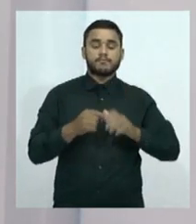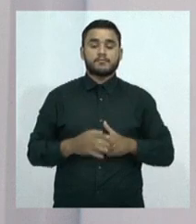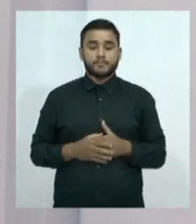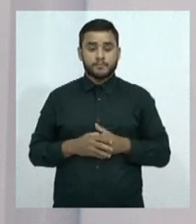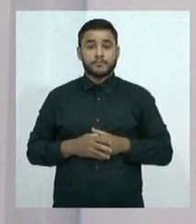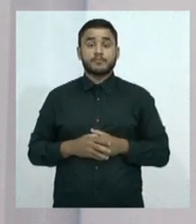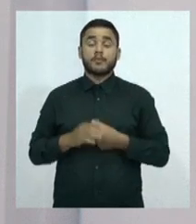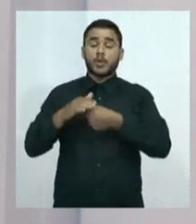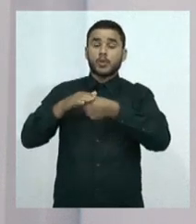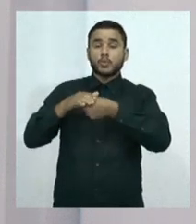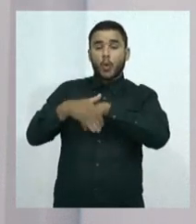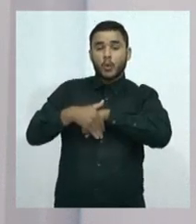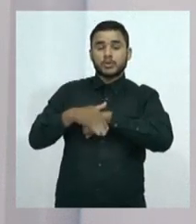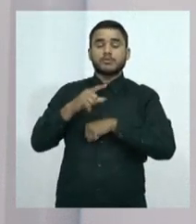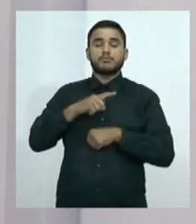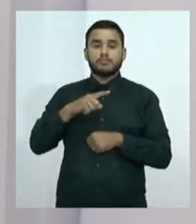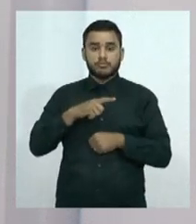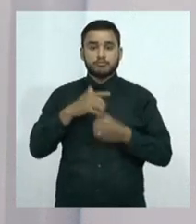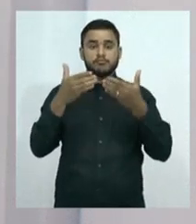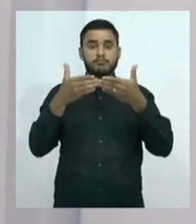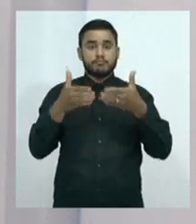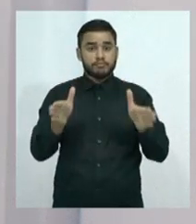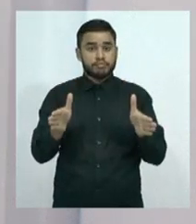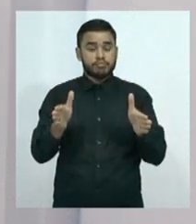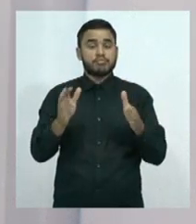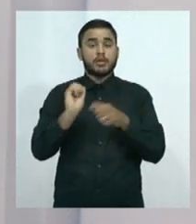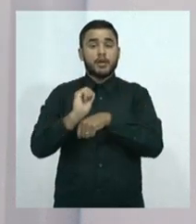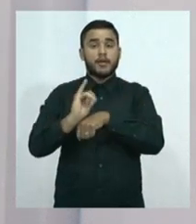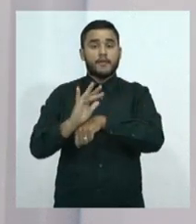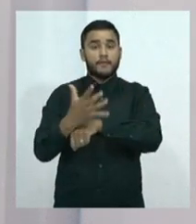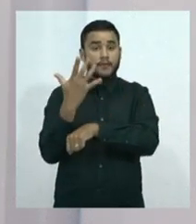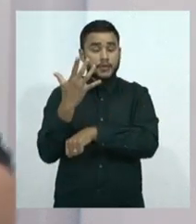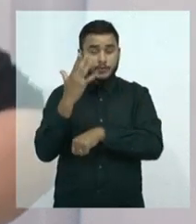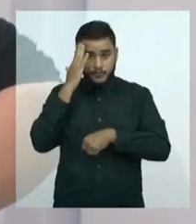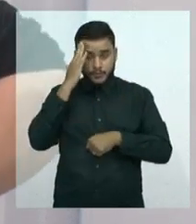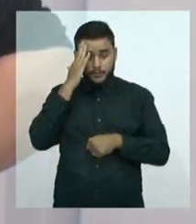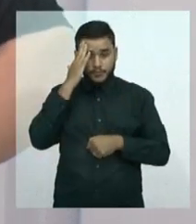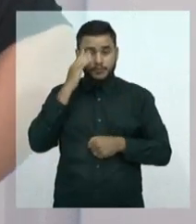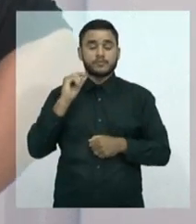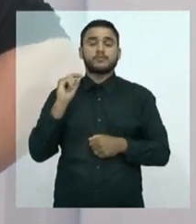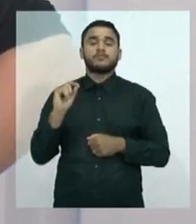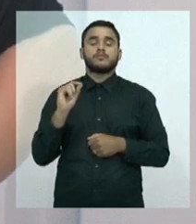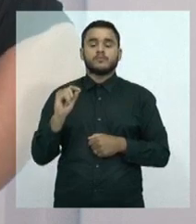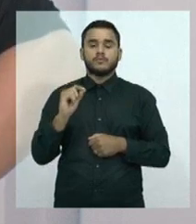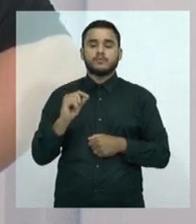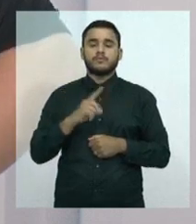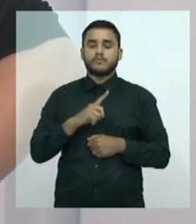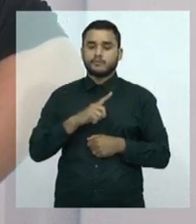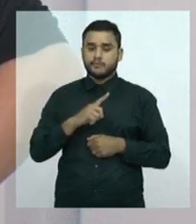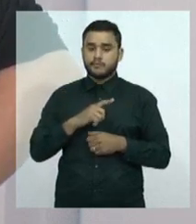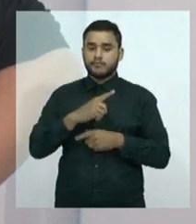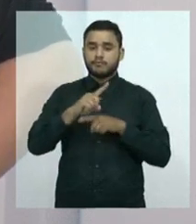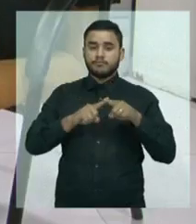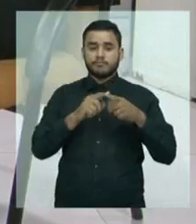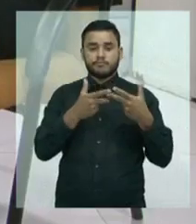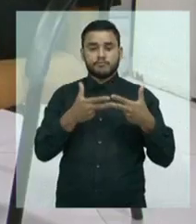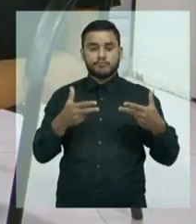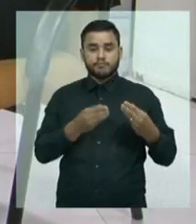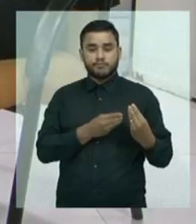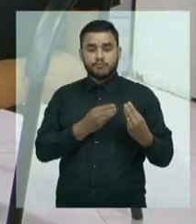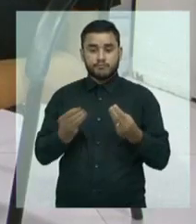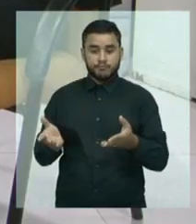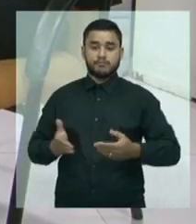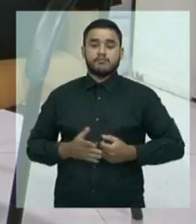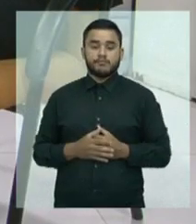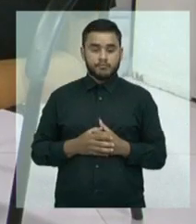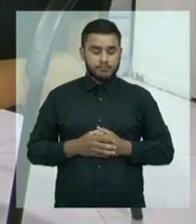do evento, com credenciamento das pessoas que se inscreveram, bem como entrega de material também. E